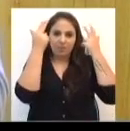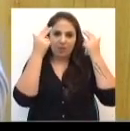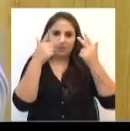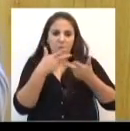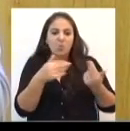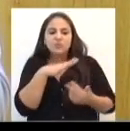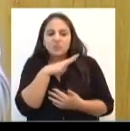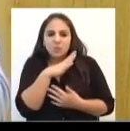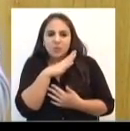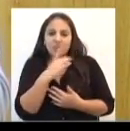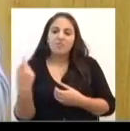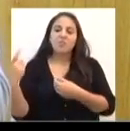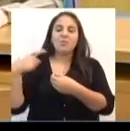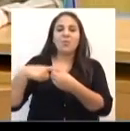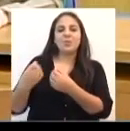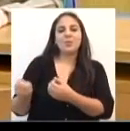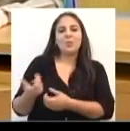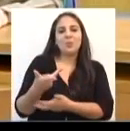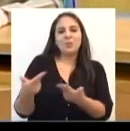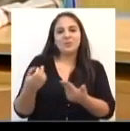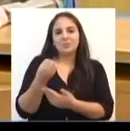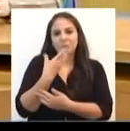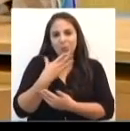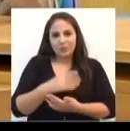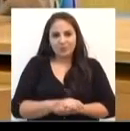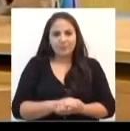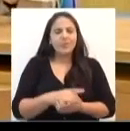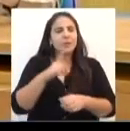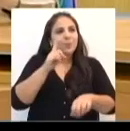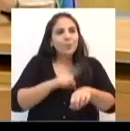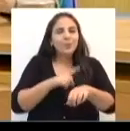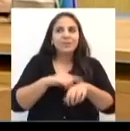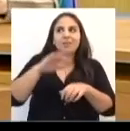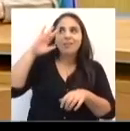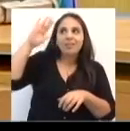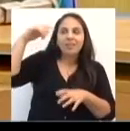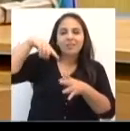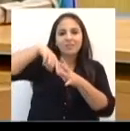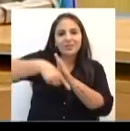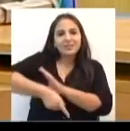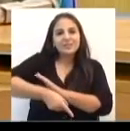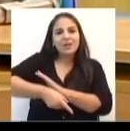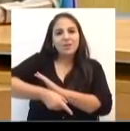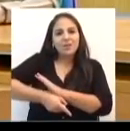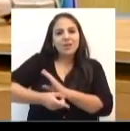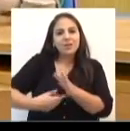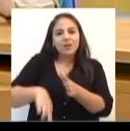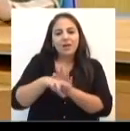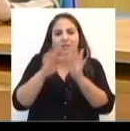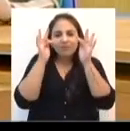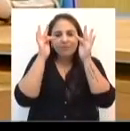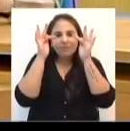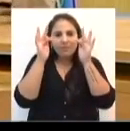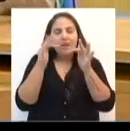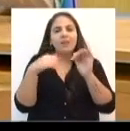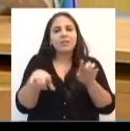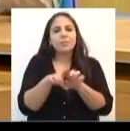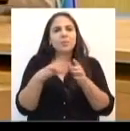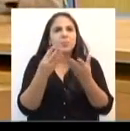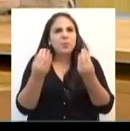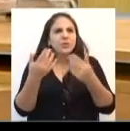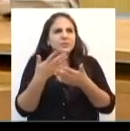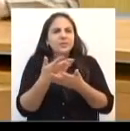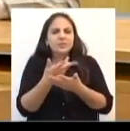ressuscitado. Por isso que a gente diz então que este é o momento de reflexão e de renovação da fé, mas que muitas vezes esse